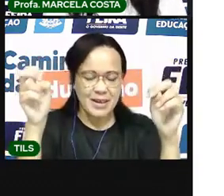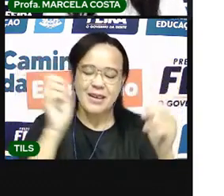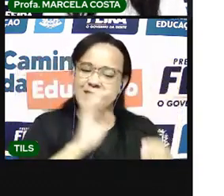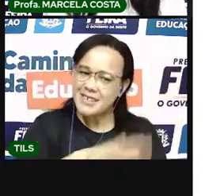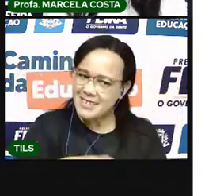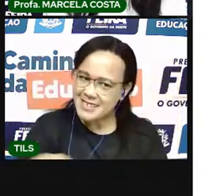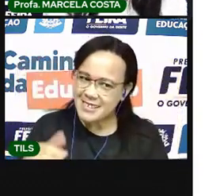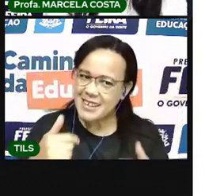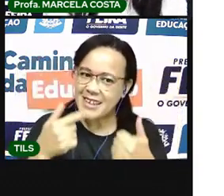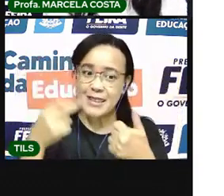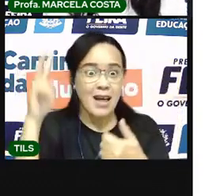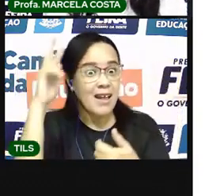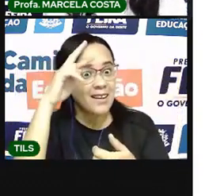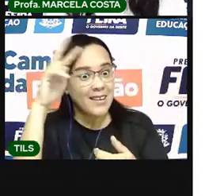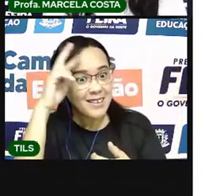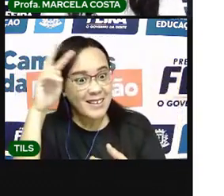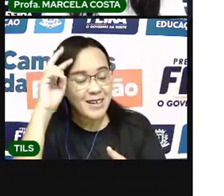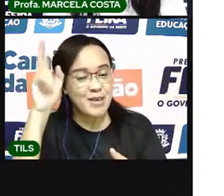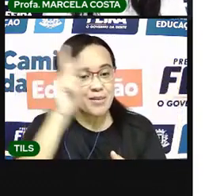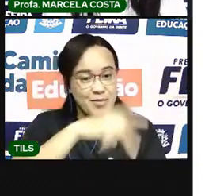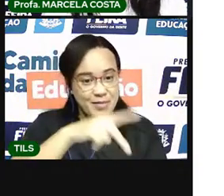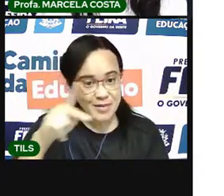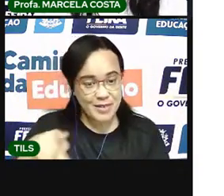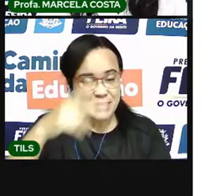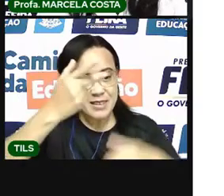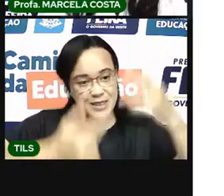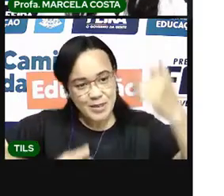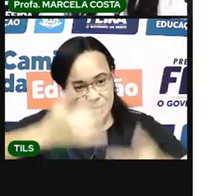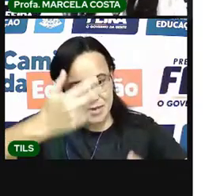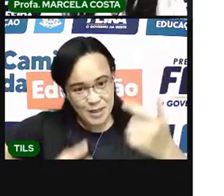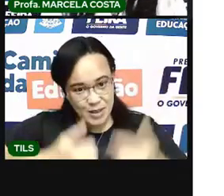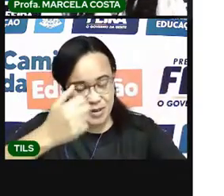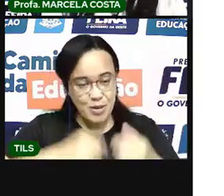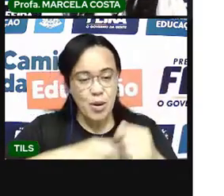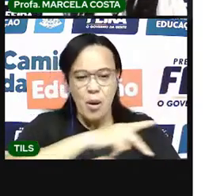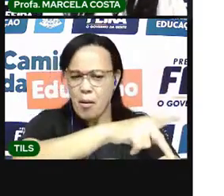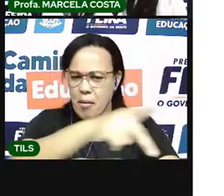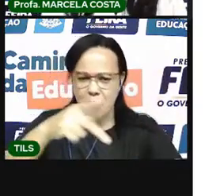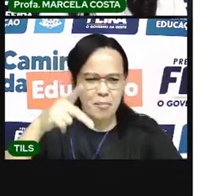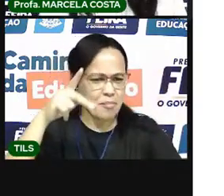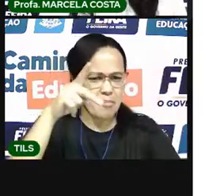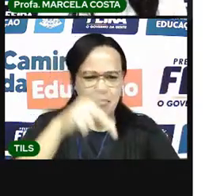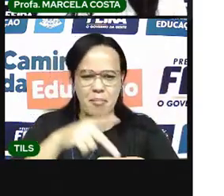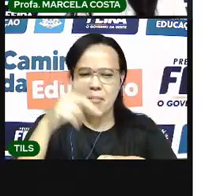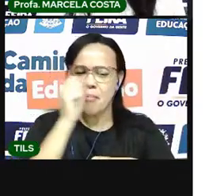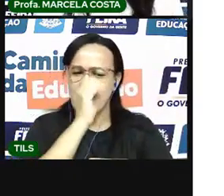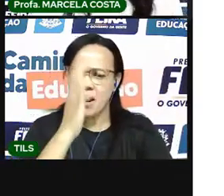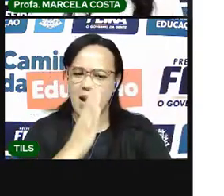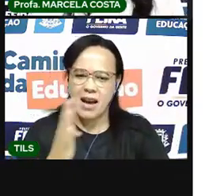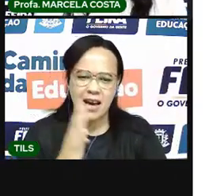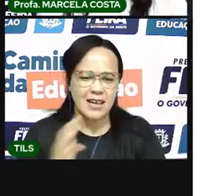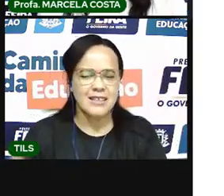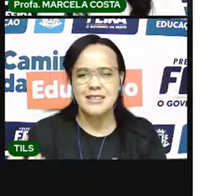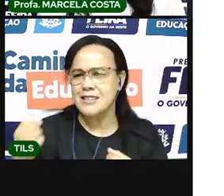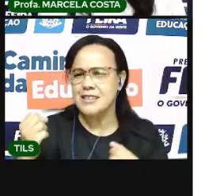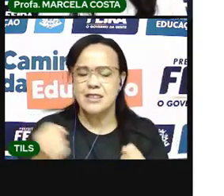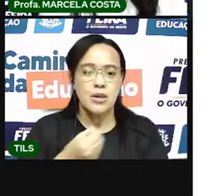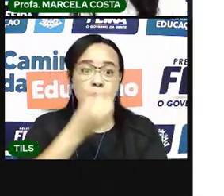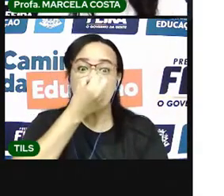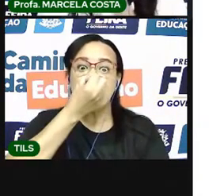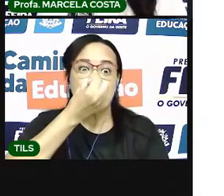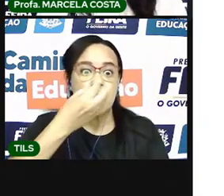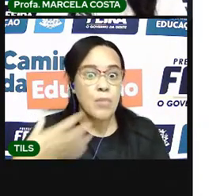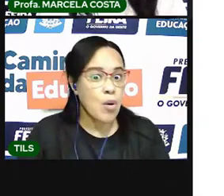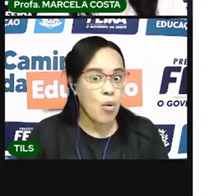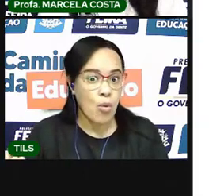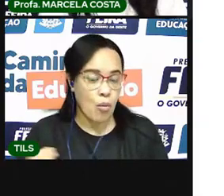Criançada, lembra que a Pró falou que o Brasil é um país rico em cultura, que não se fala só o português,